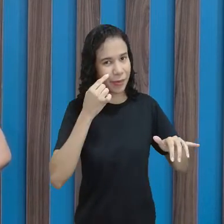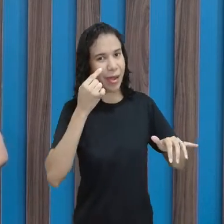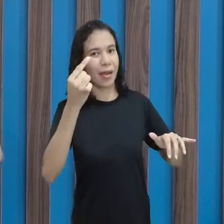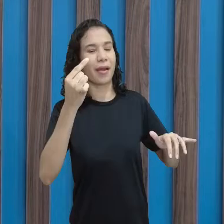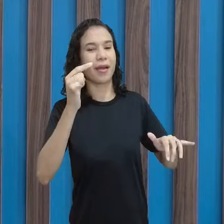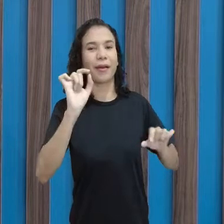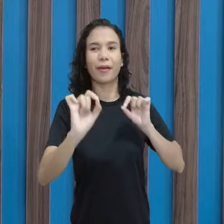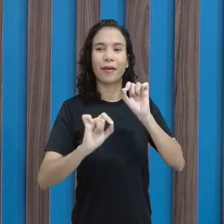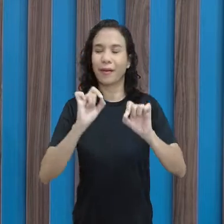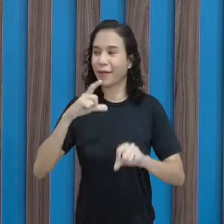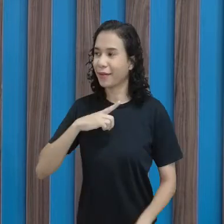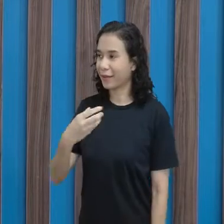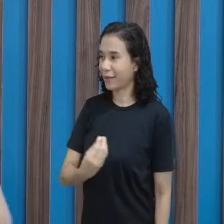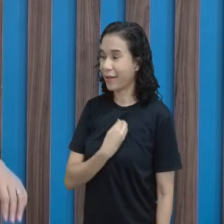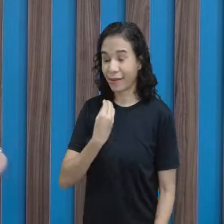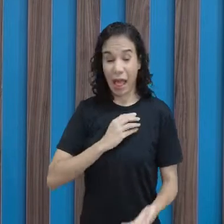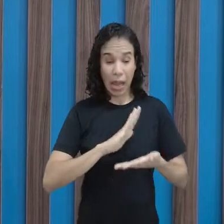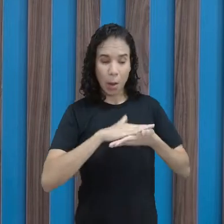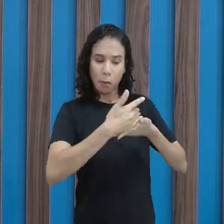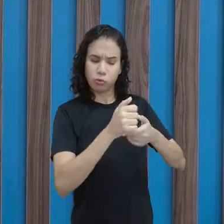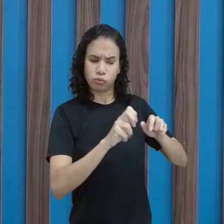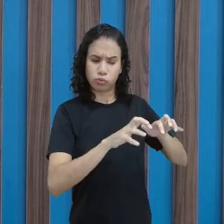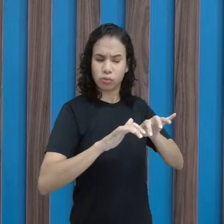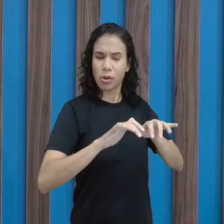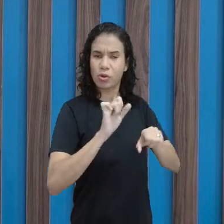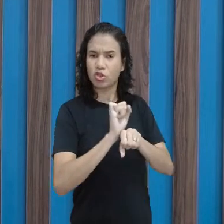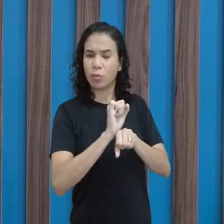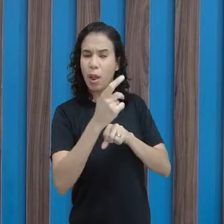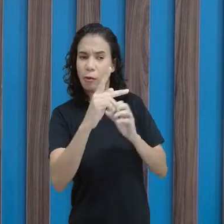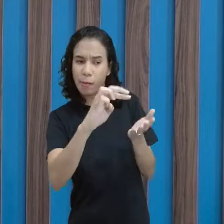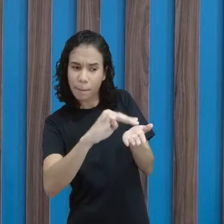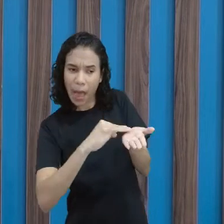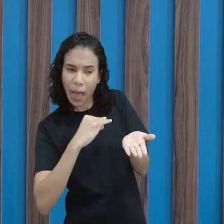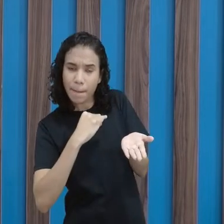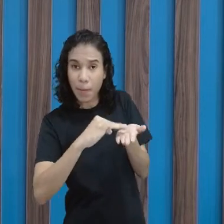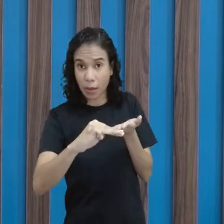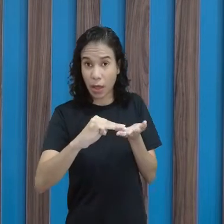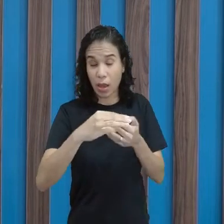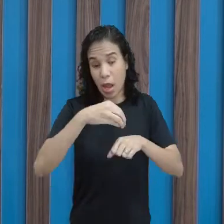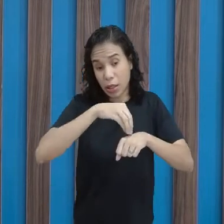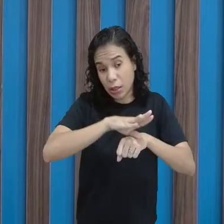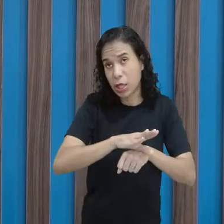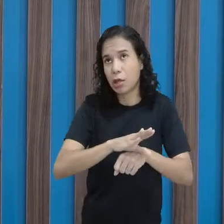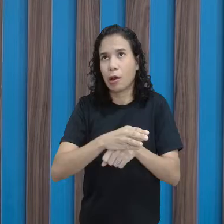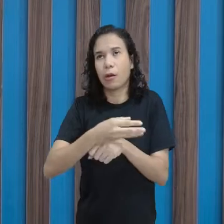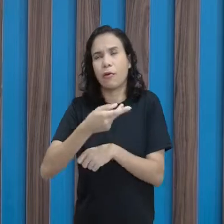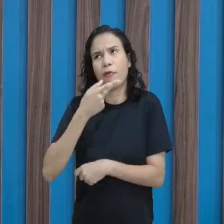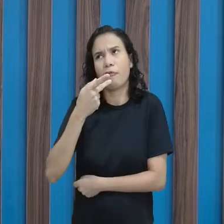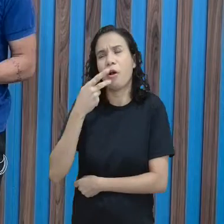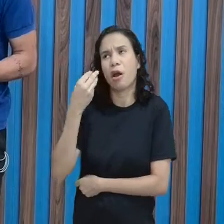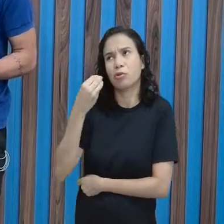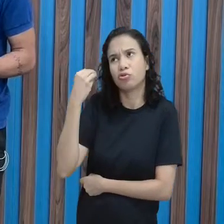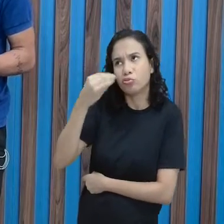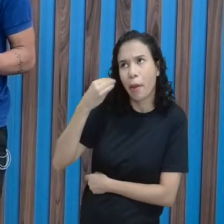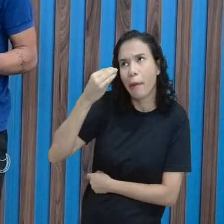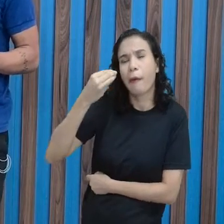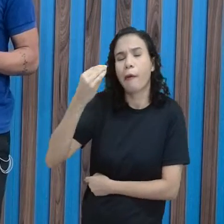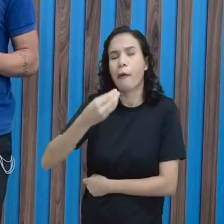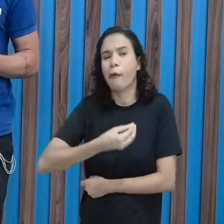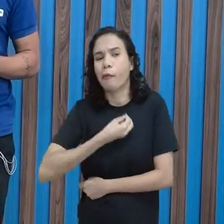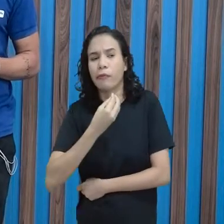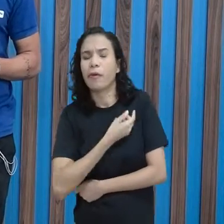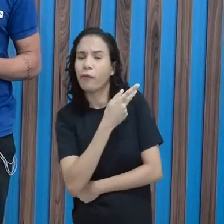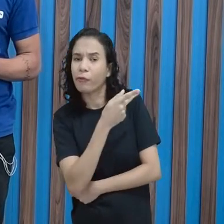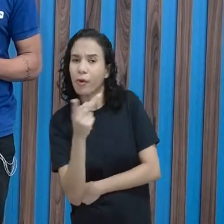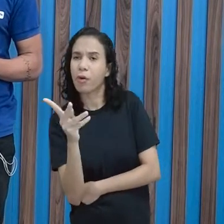Então, ela está ali pronta para que vocês interajam tanto dando dicas, contando a vivência de vocês, o que vocês